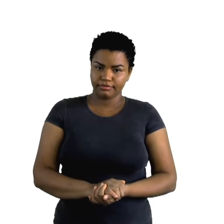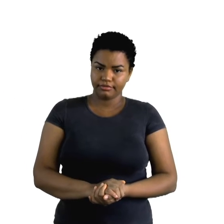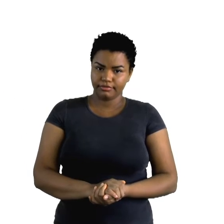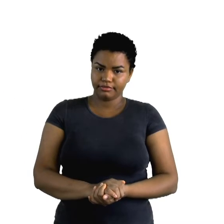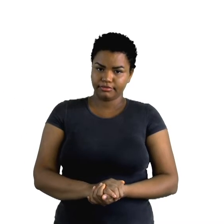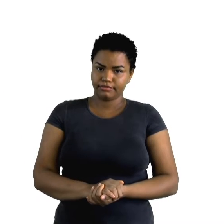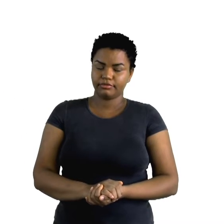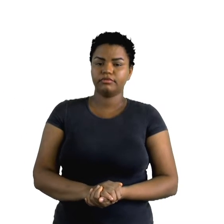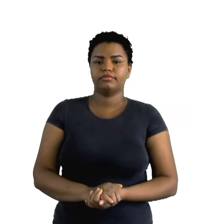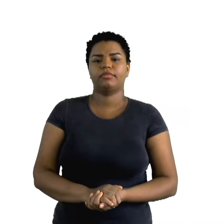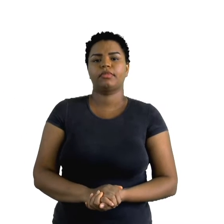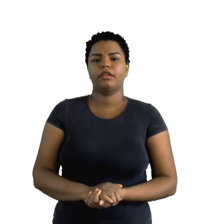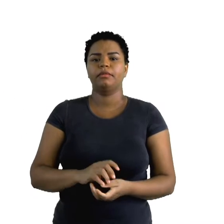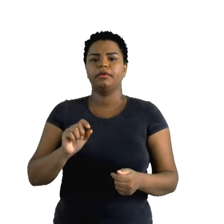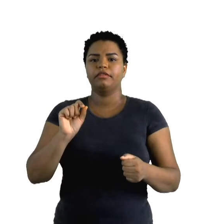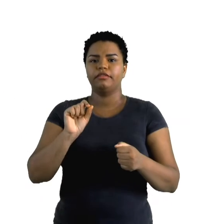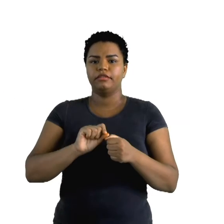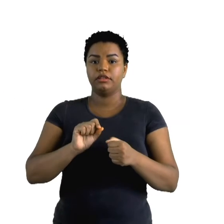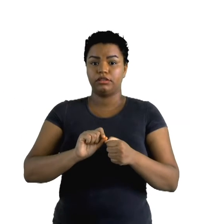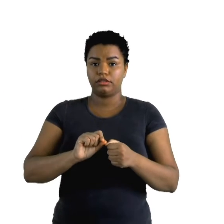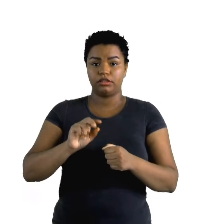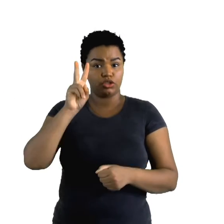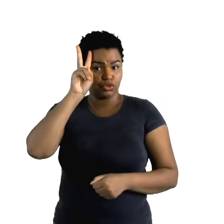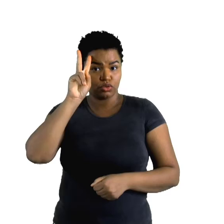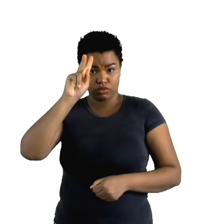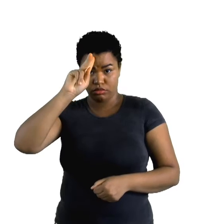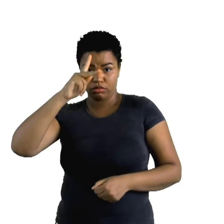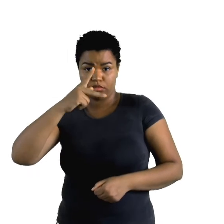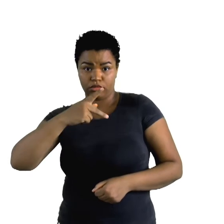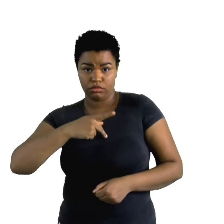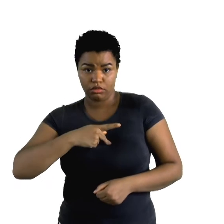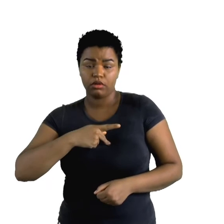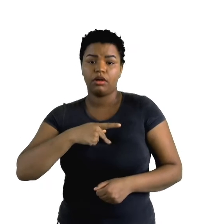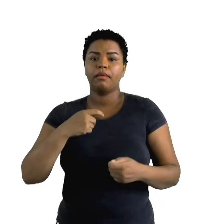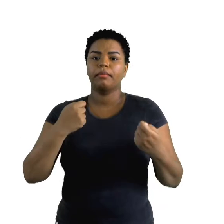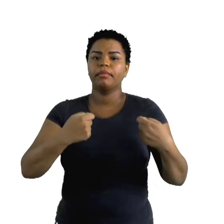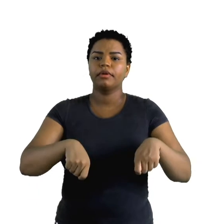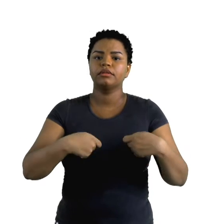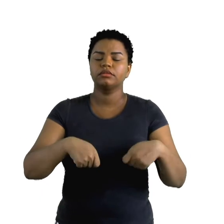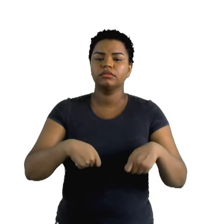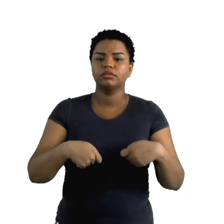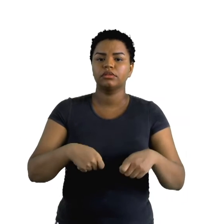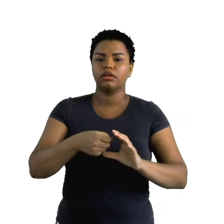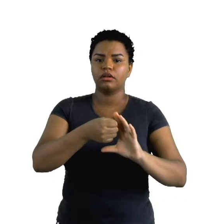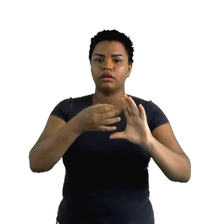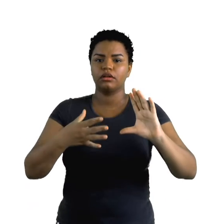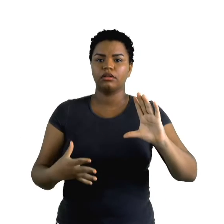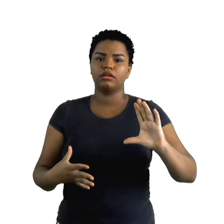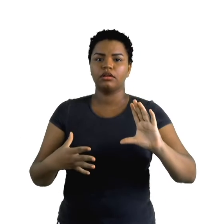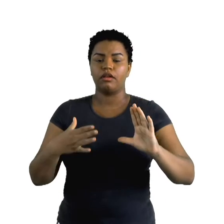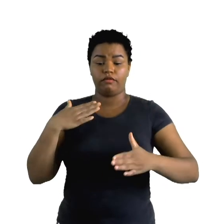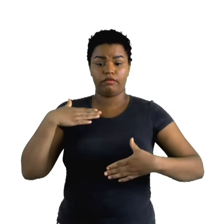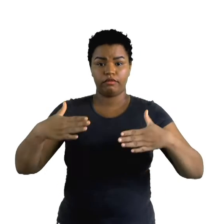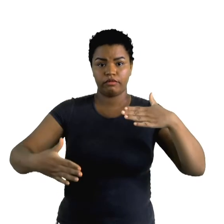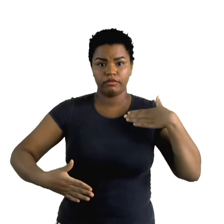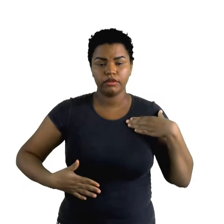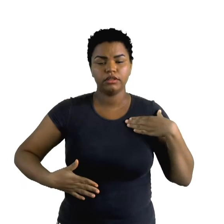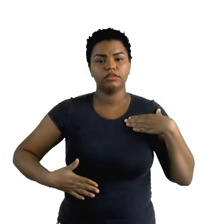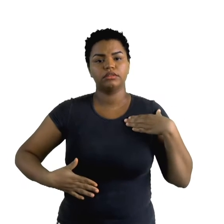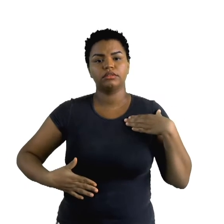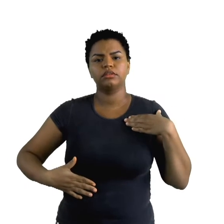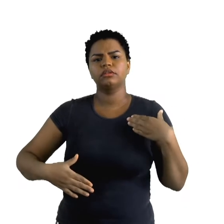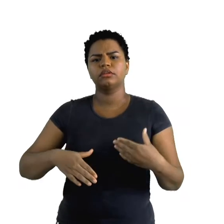Para se fazer uma autobiografia, falo lá que é necessário saber as características físicas. As características